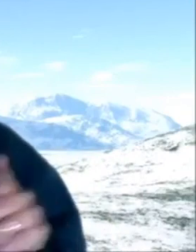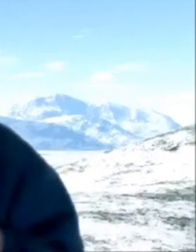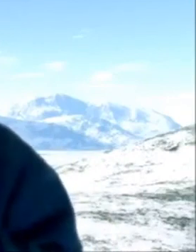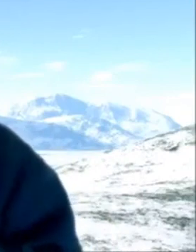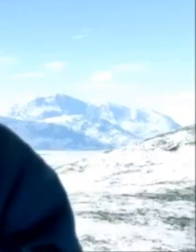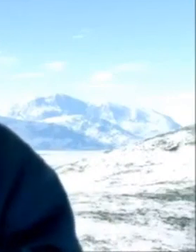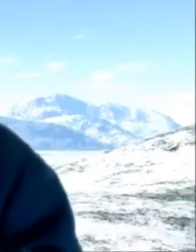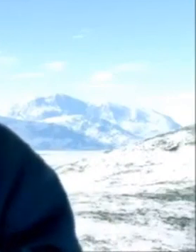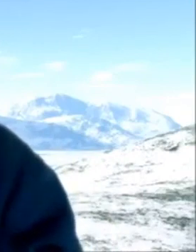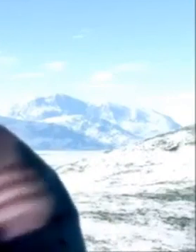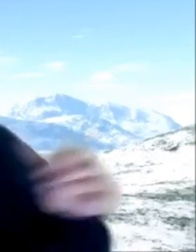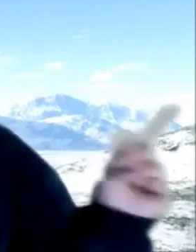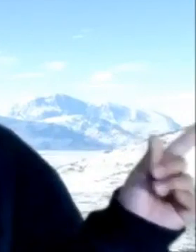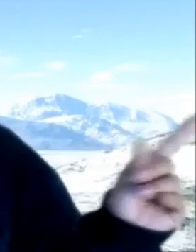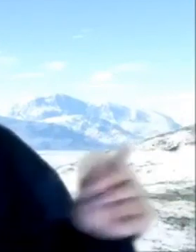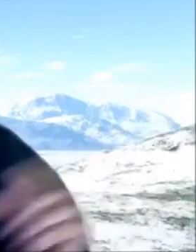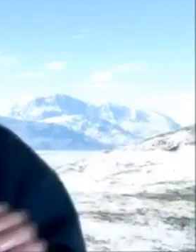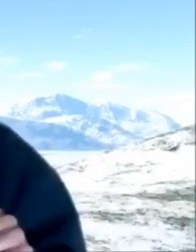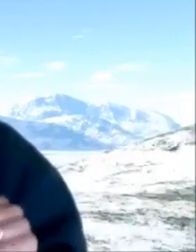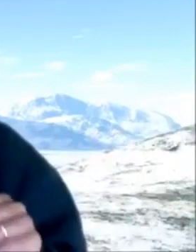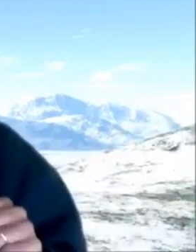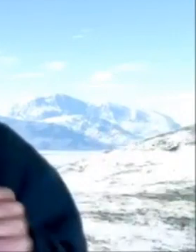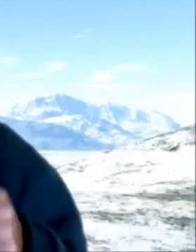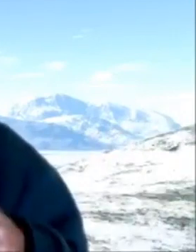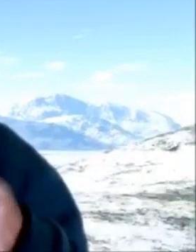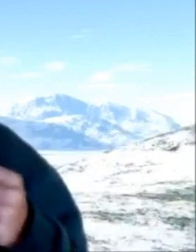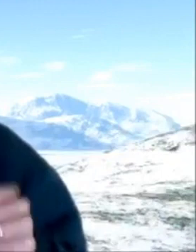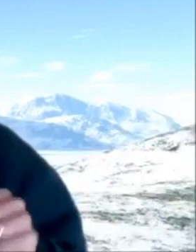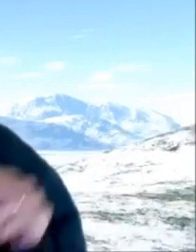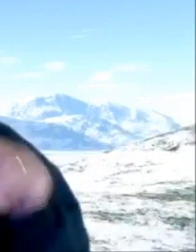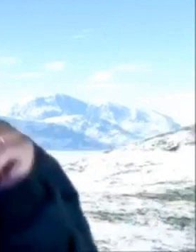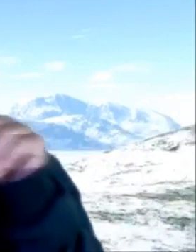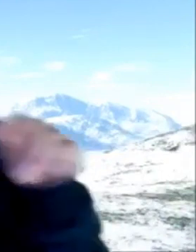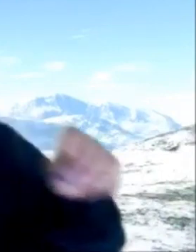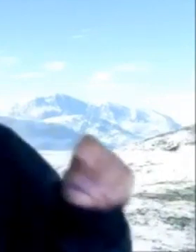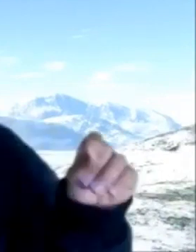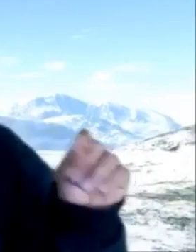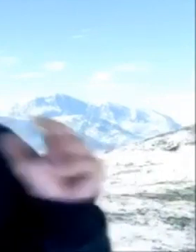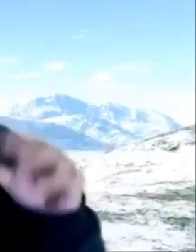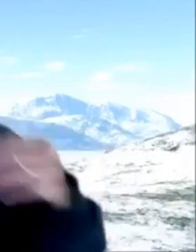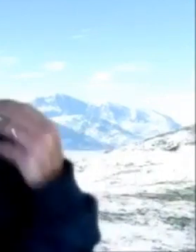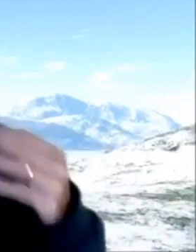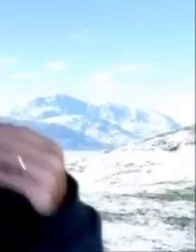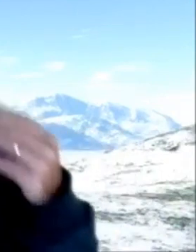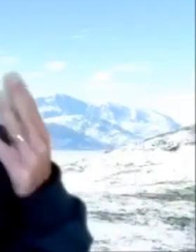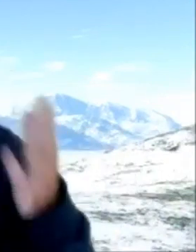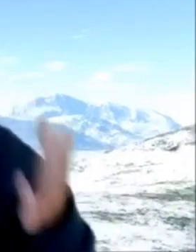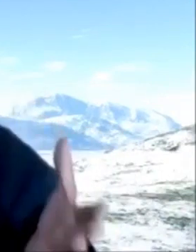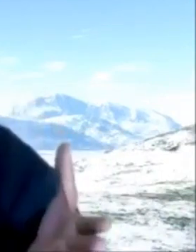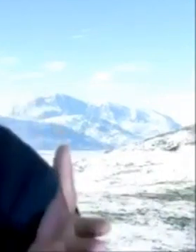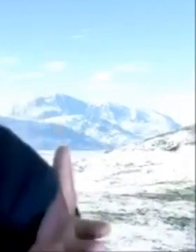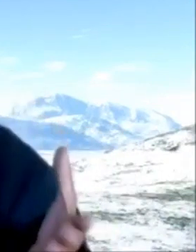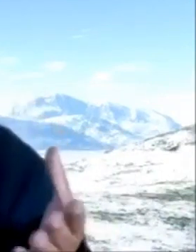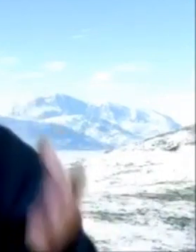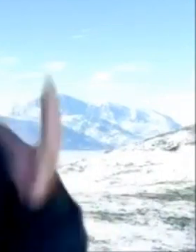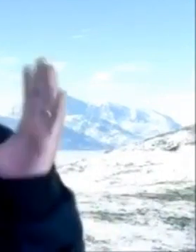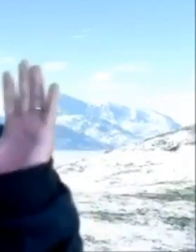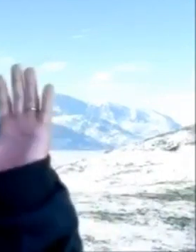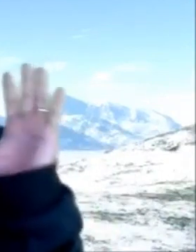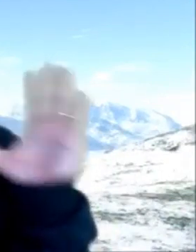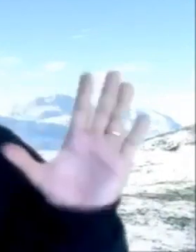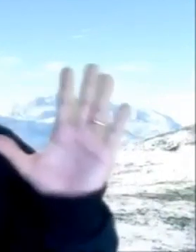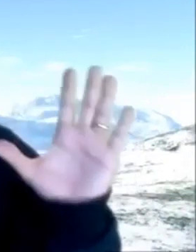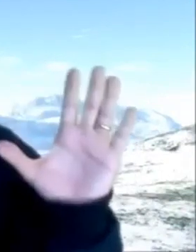ou nenhuma das palavrinhas que estão em vermelho e também não tem nada grifado são só as informações